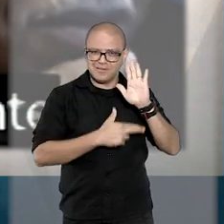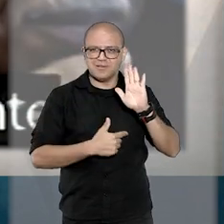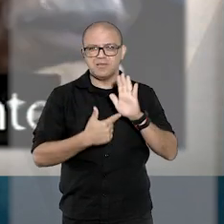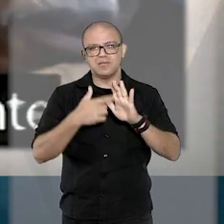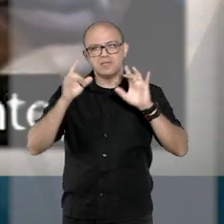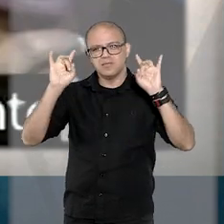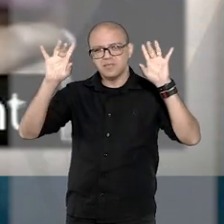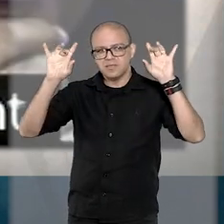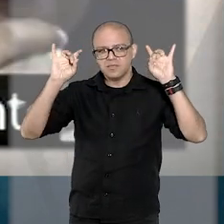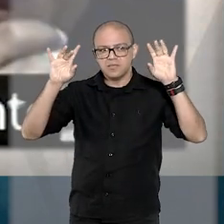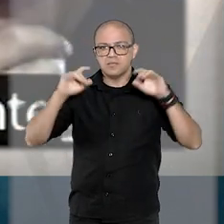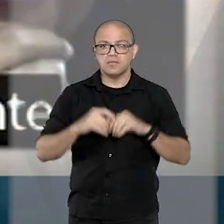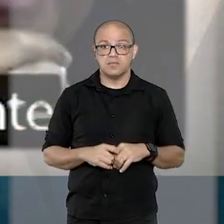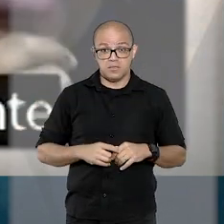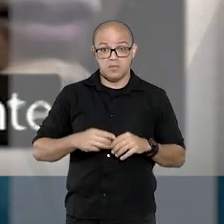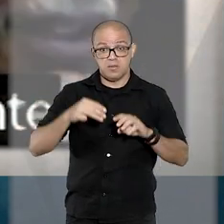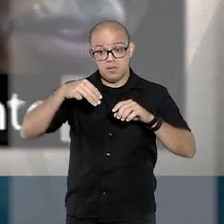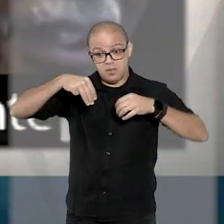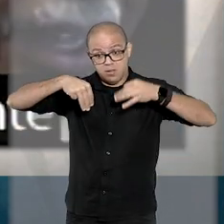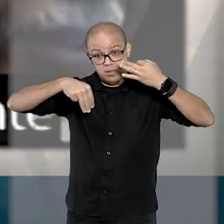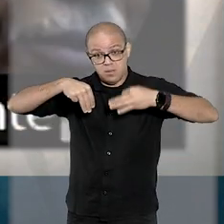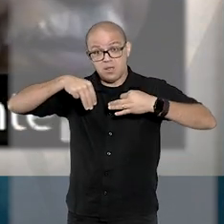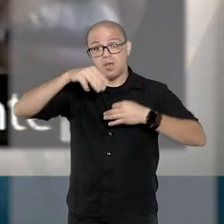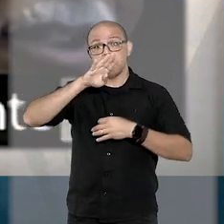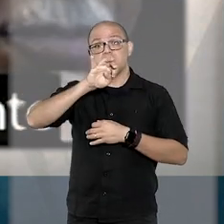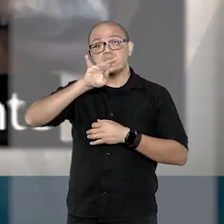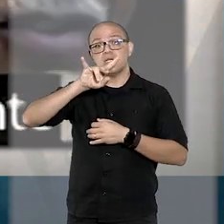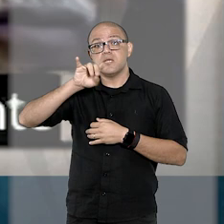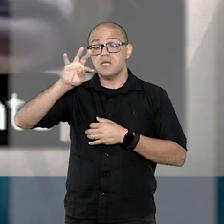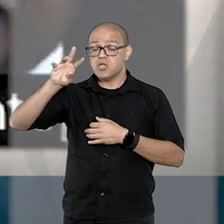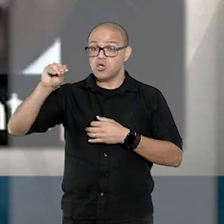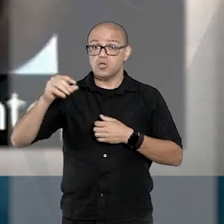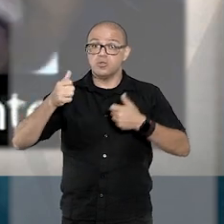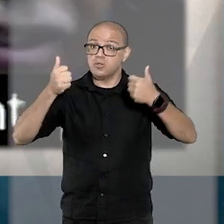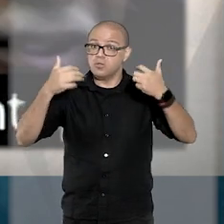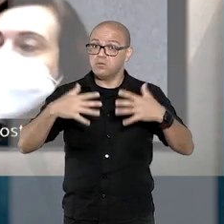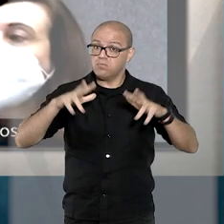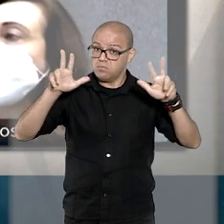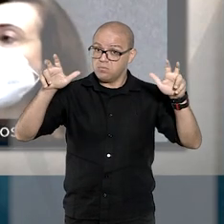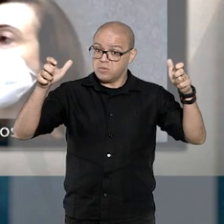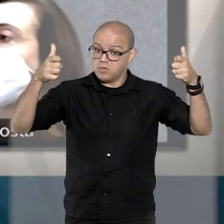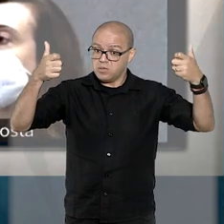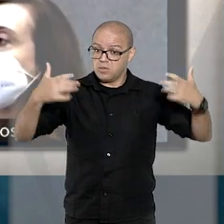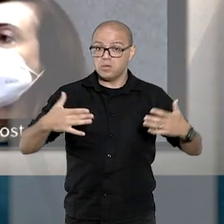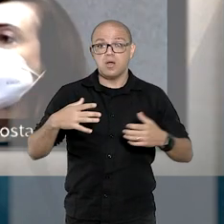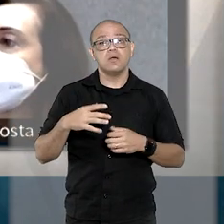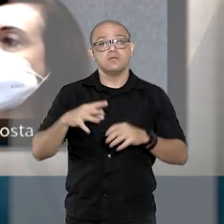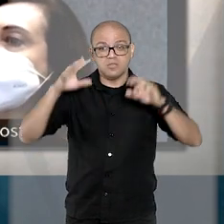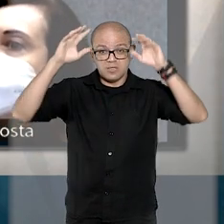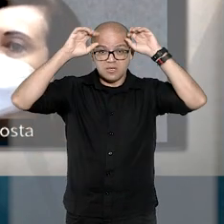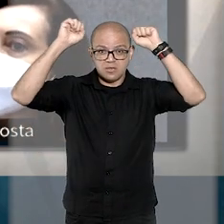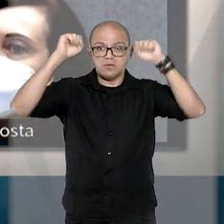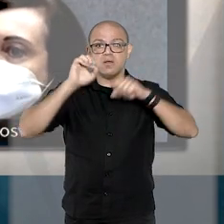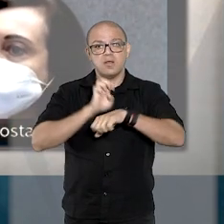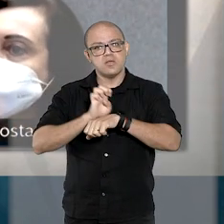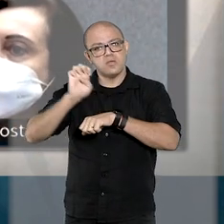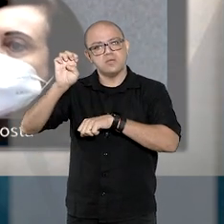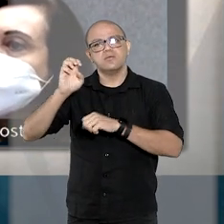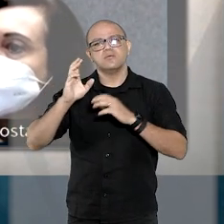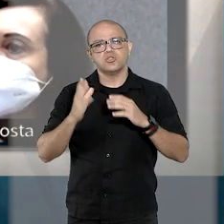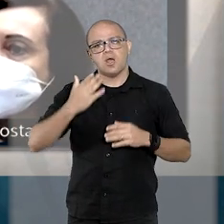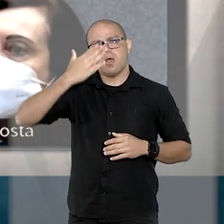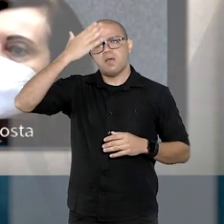Especial dos Autores, ministro Benedito Gonçalves, destacou que as conclusões do Tribunal Estadual são suficientes para